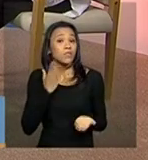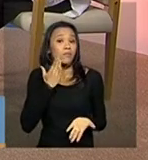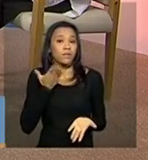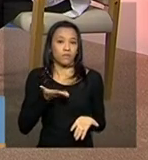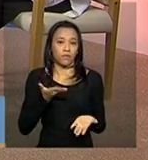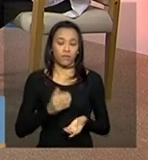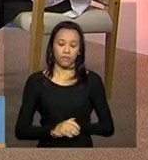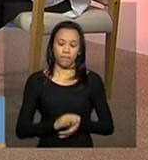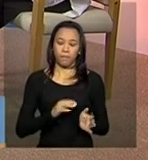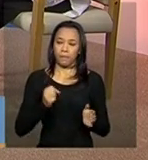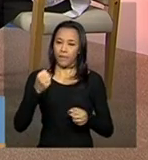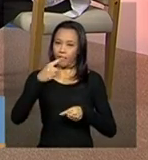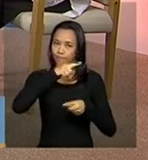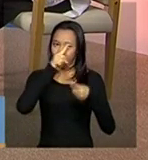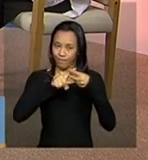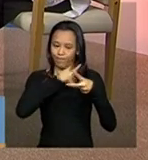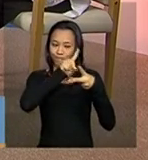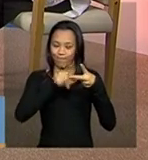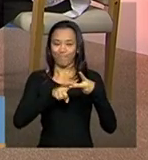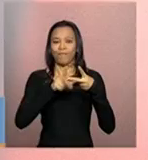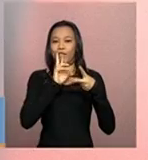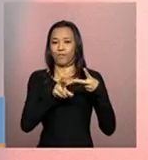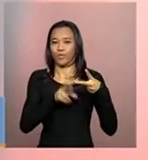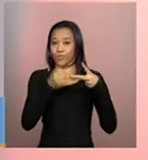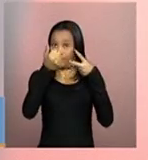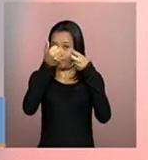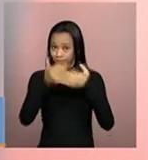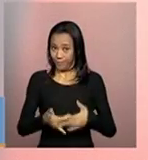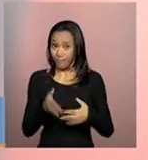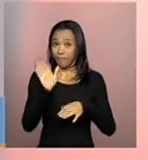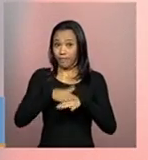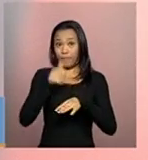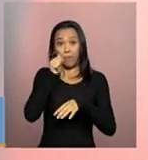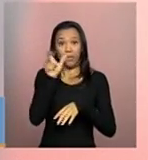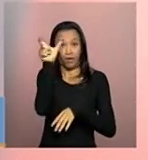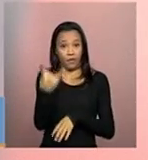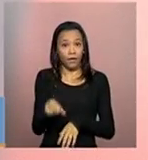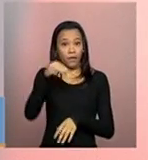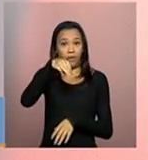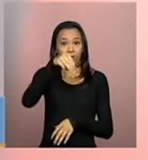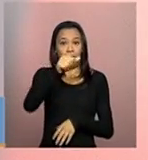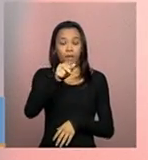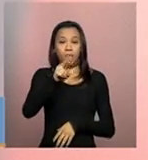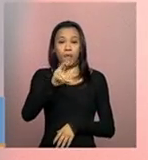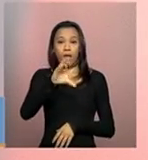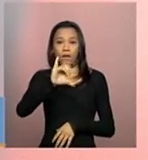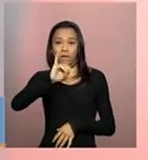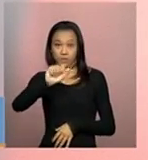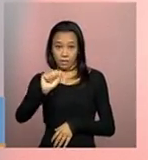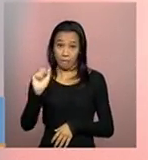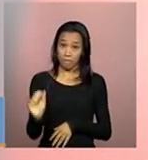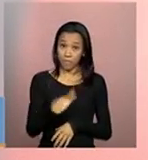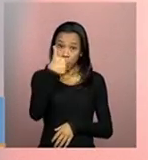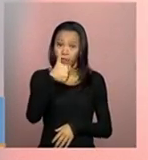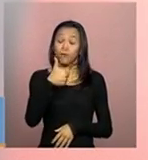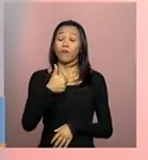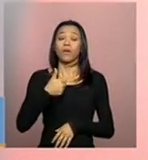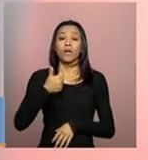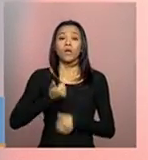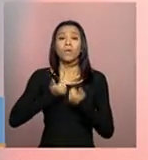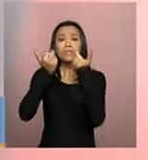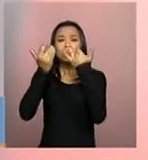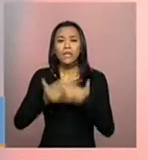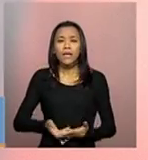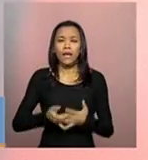importantes para explicar para a Márcia. O primeiro passo, Márcia, é que ao falar do Cadastro